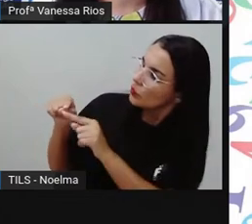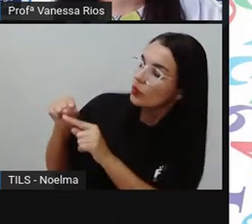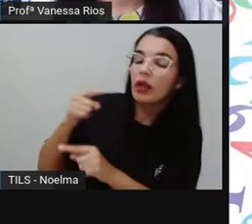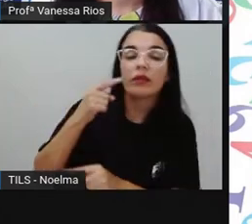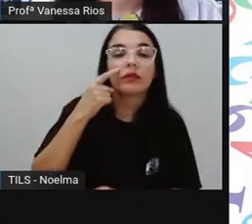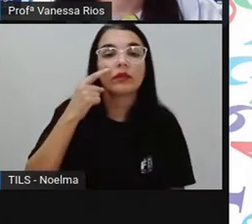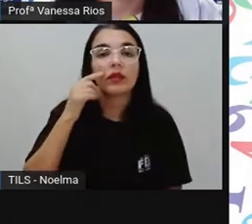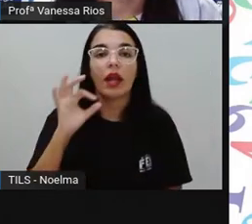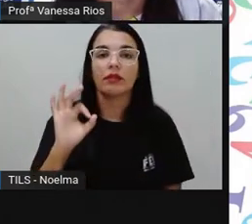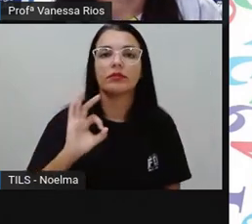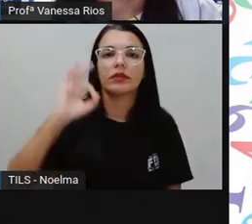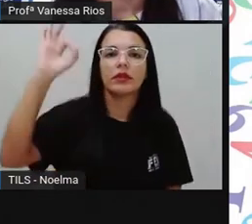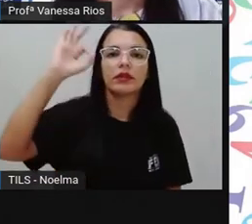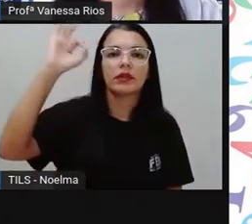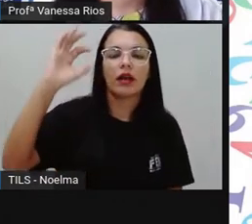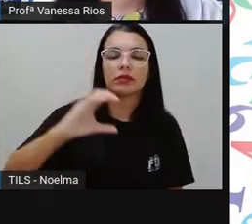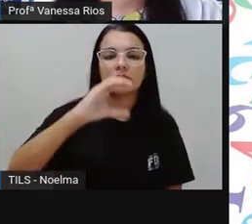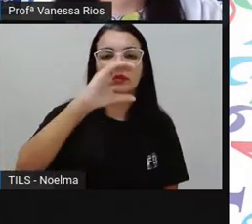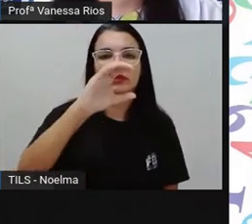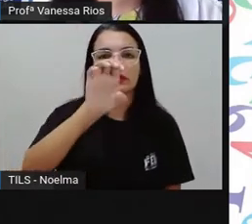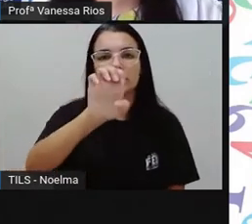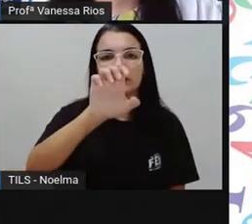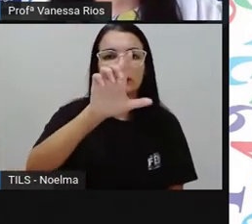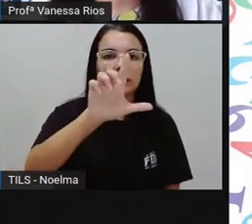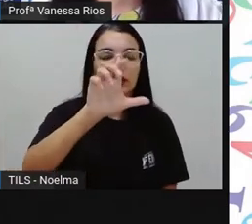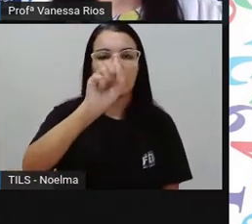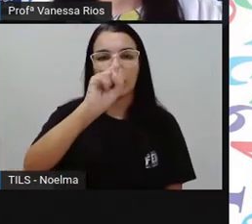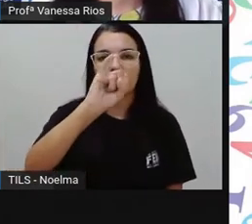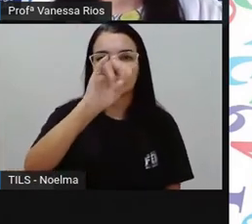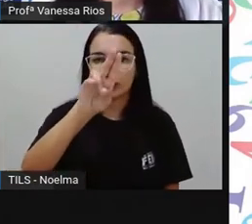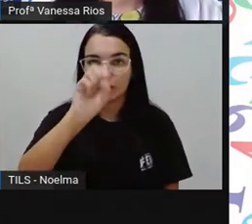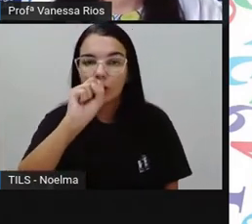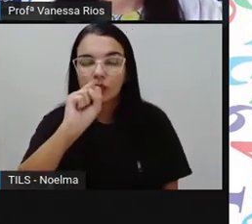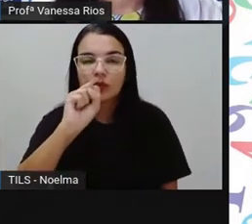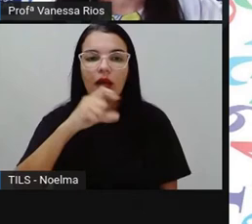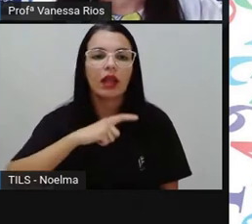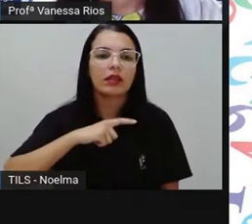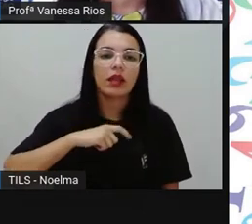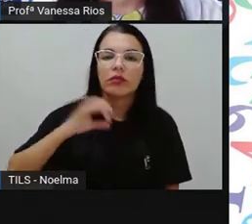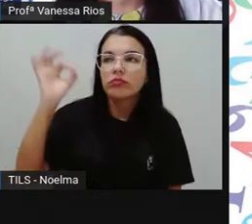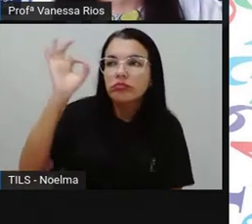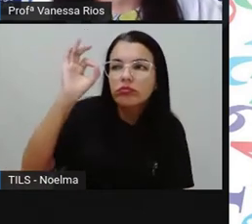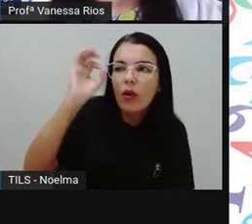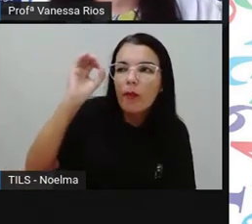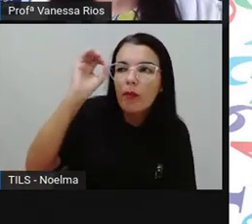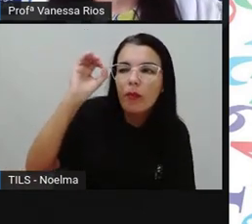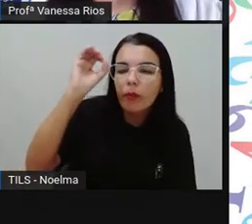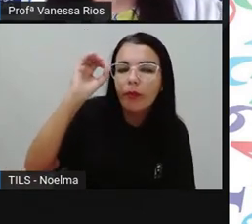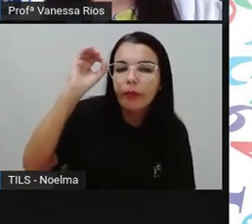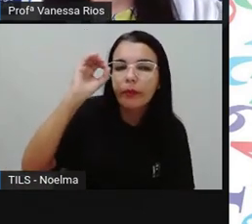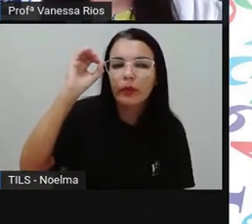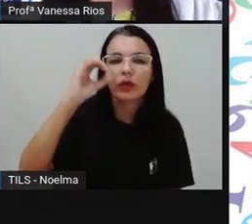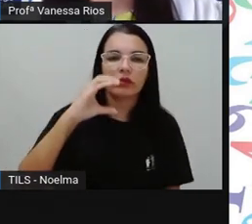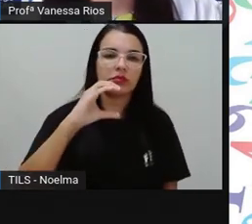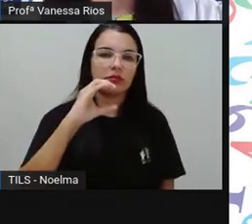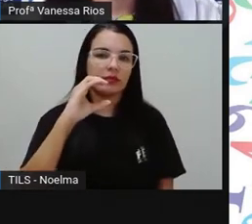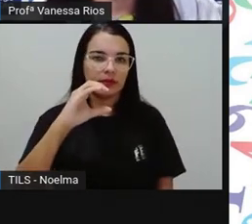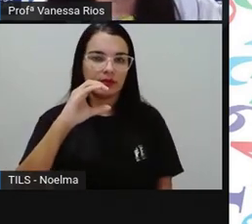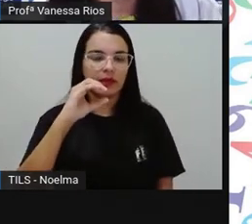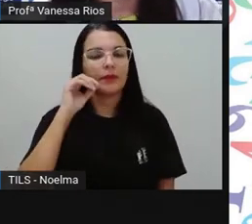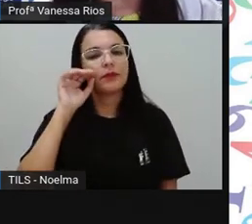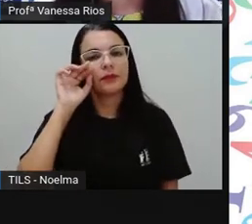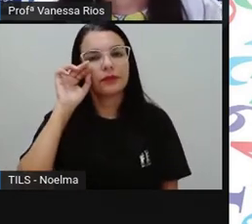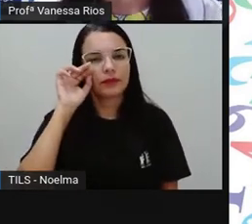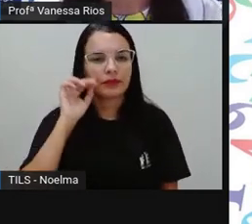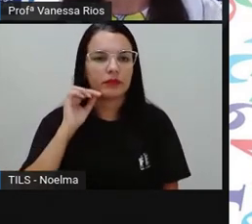graus Celsius. Não sei se você já percebeu aí, o grau é uma bolinha, né? E os Celsius representado pela letra